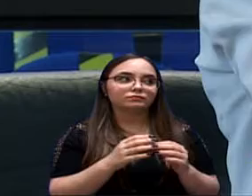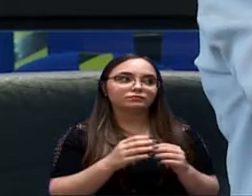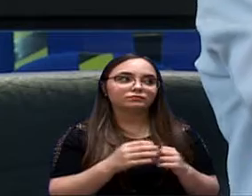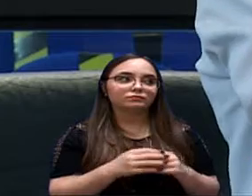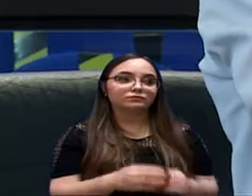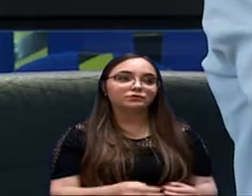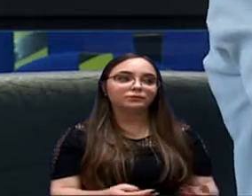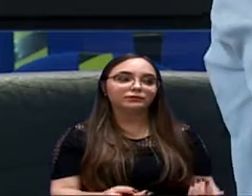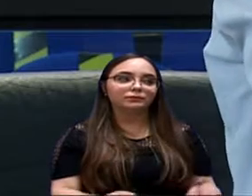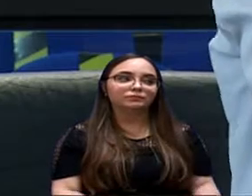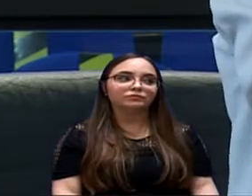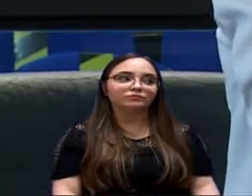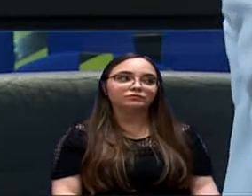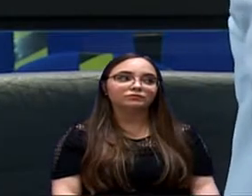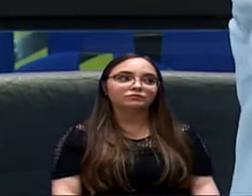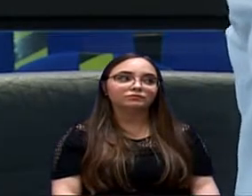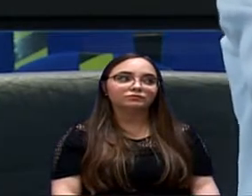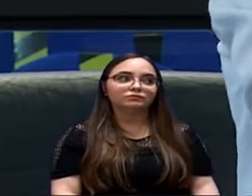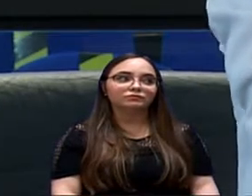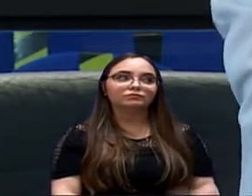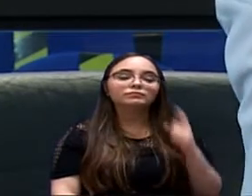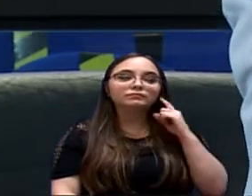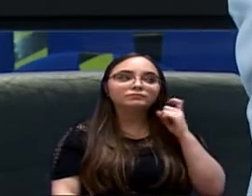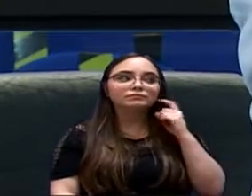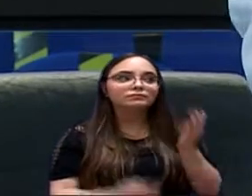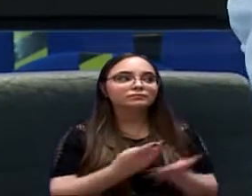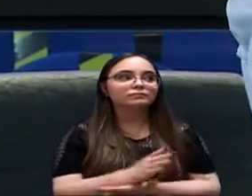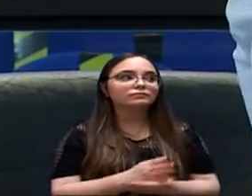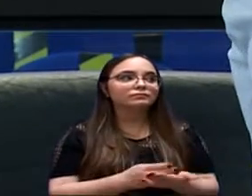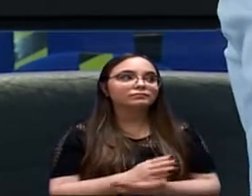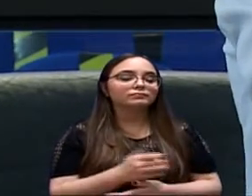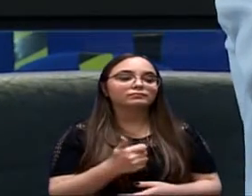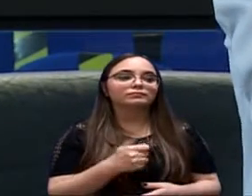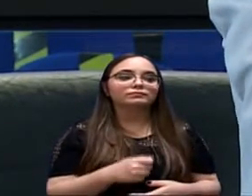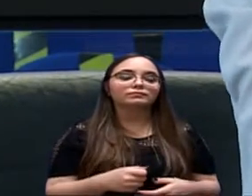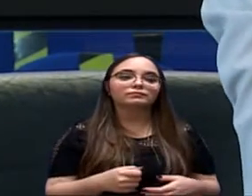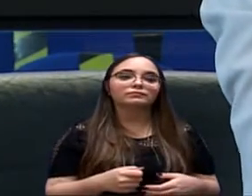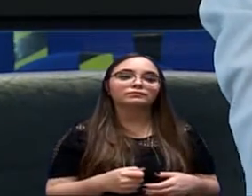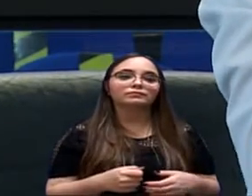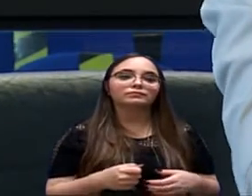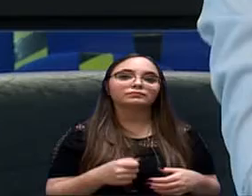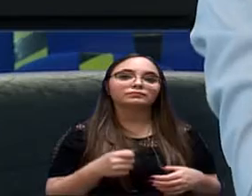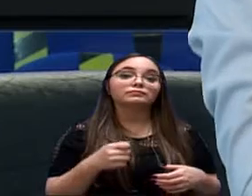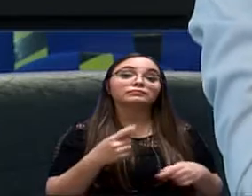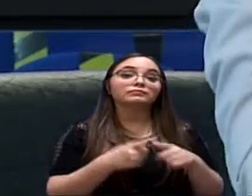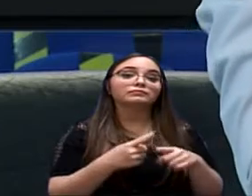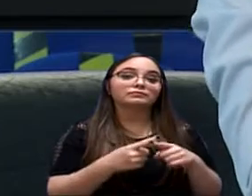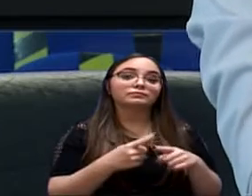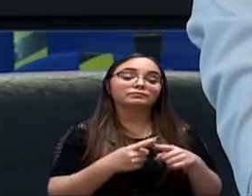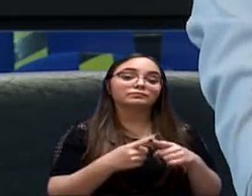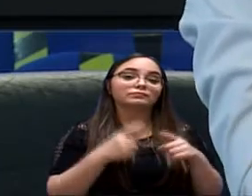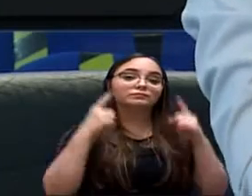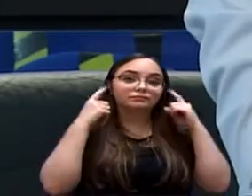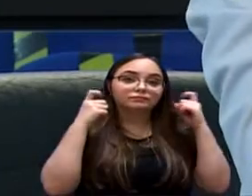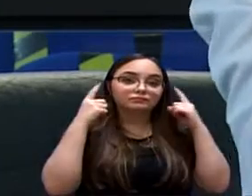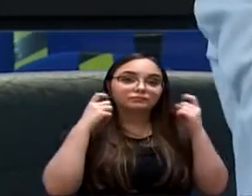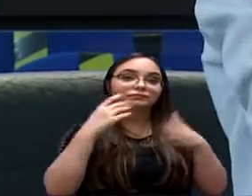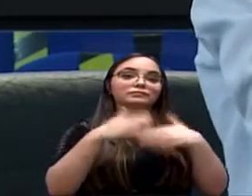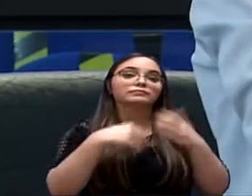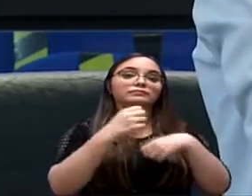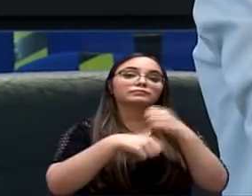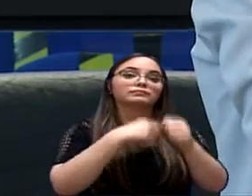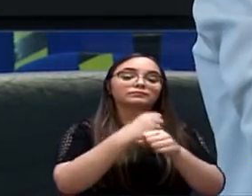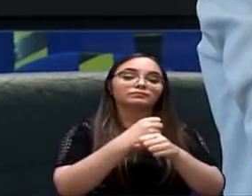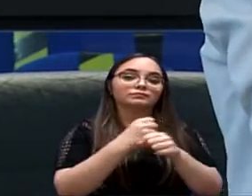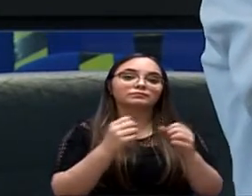um conjunto de apartamentos, sem ver o impacto que isso ia causar no bairro, e aí a compensação depois de alguns anos é uma